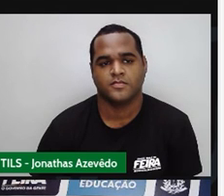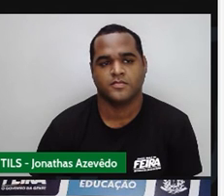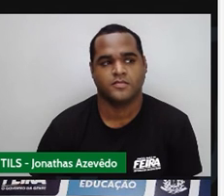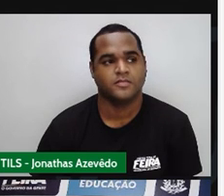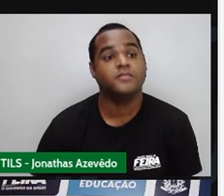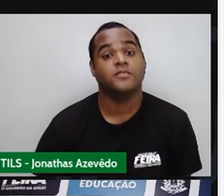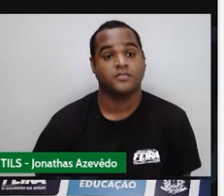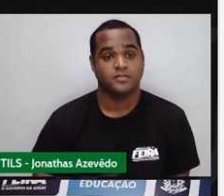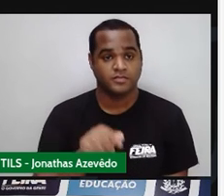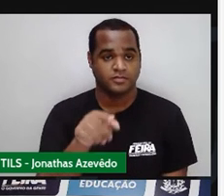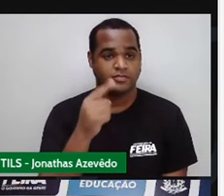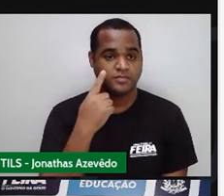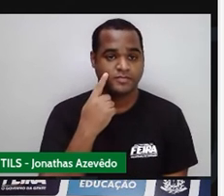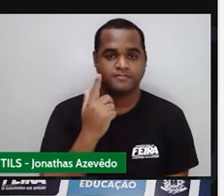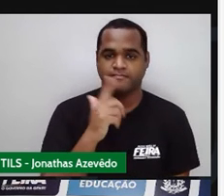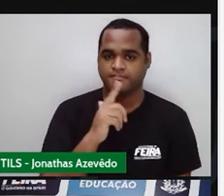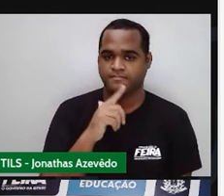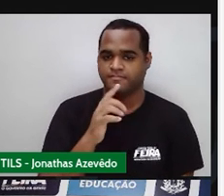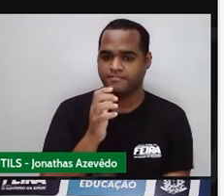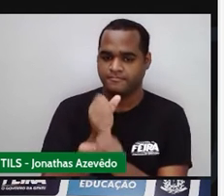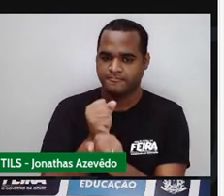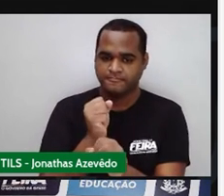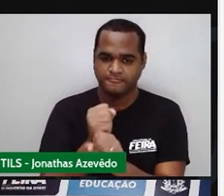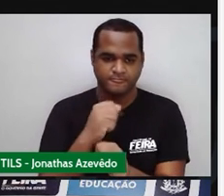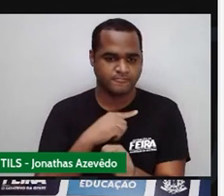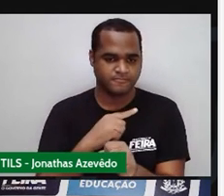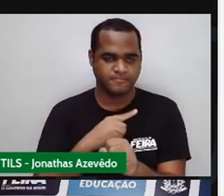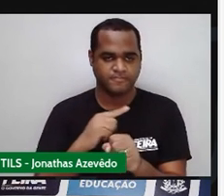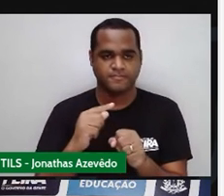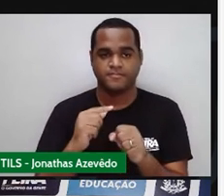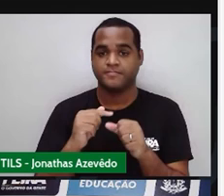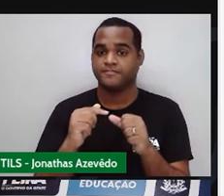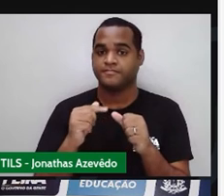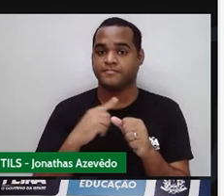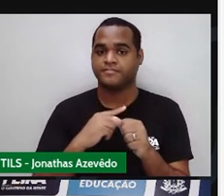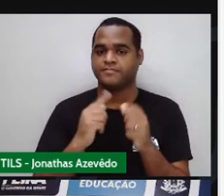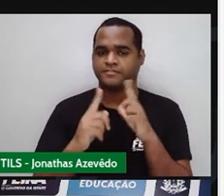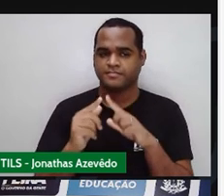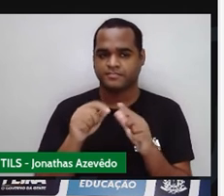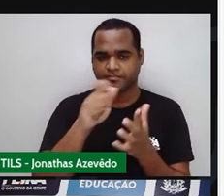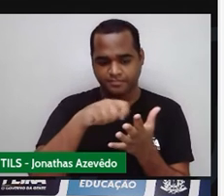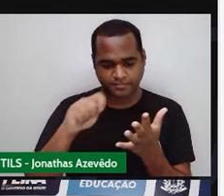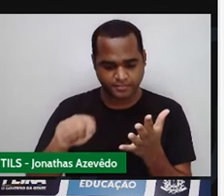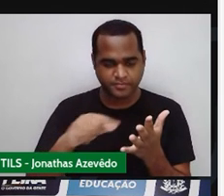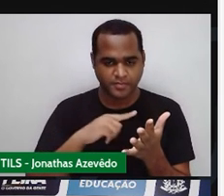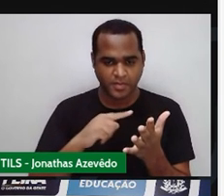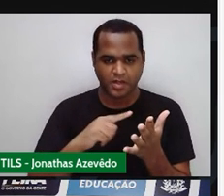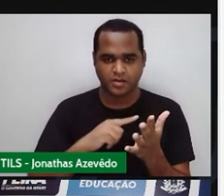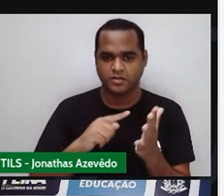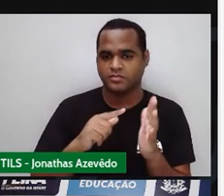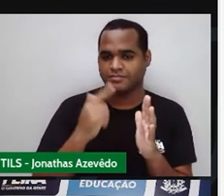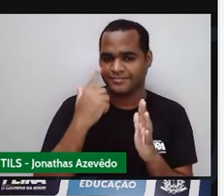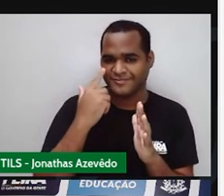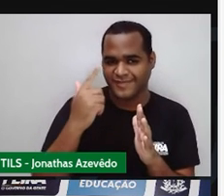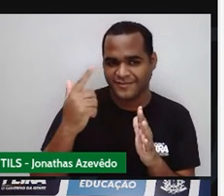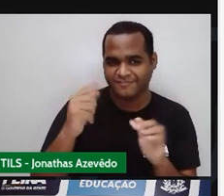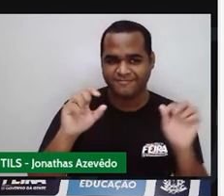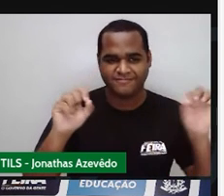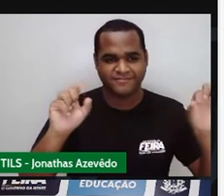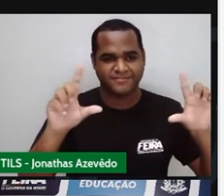Enquanto você está fazendo o seu cálculo, eu já vou escrevendo aqui na tela e você